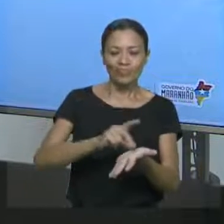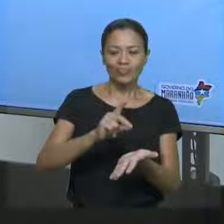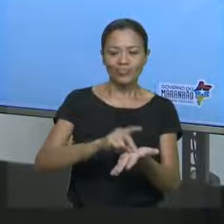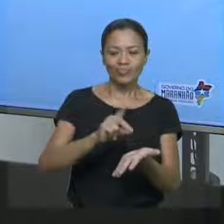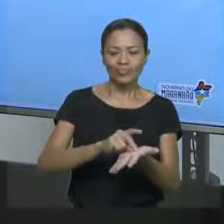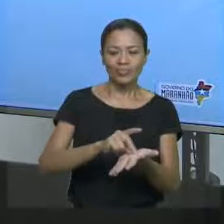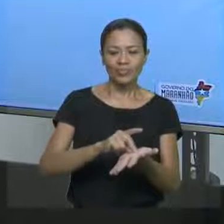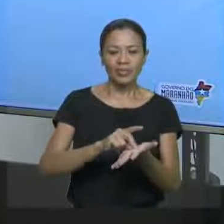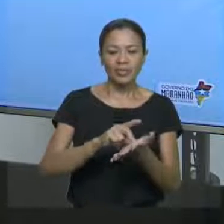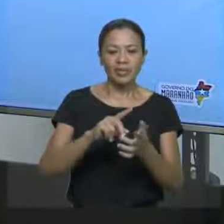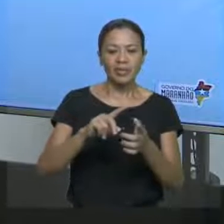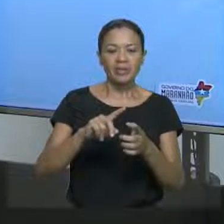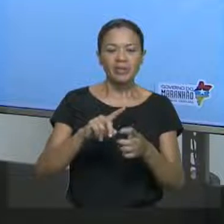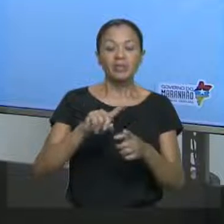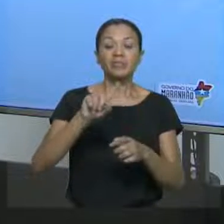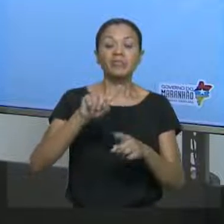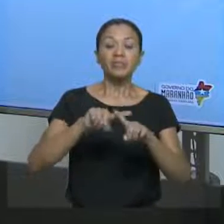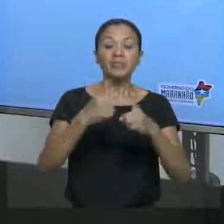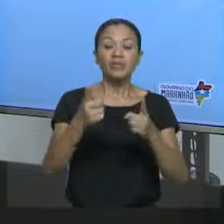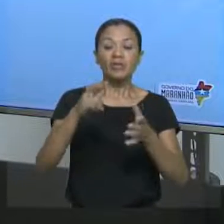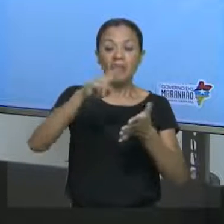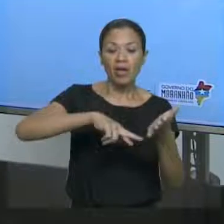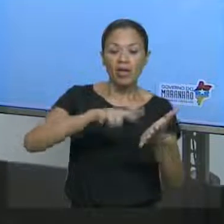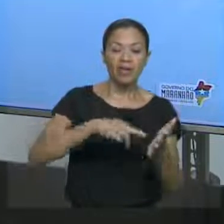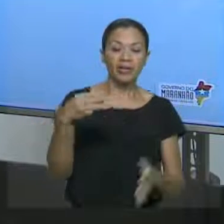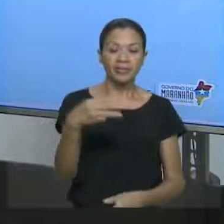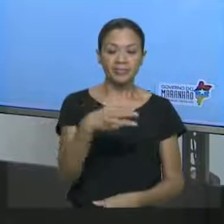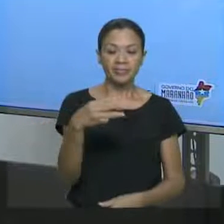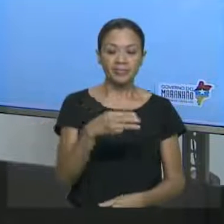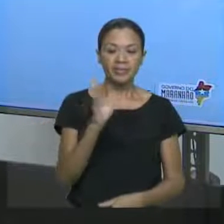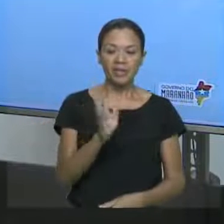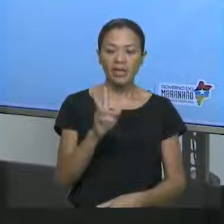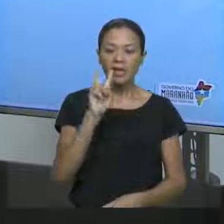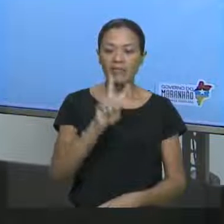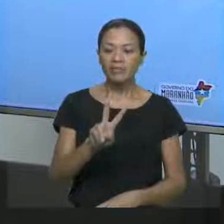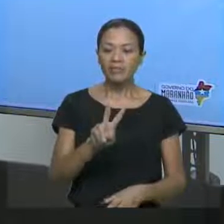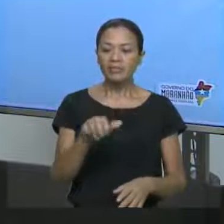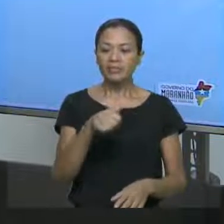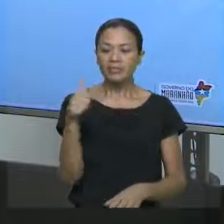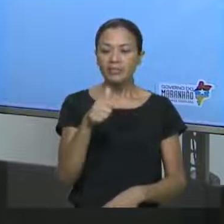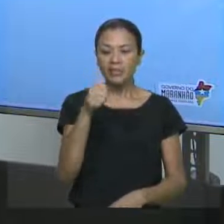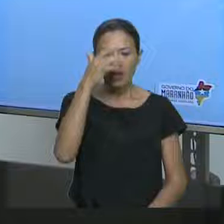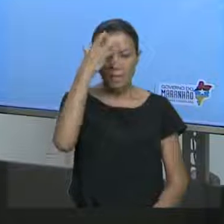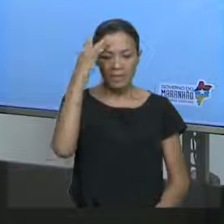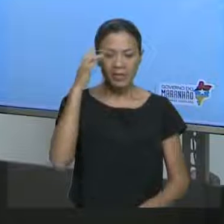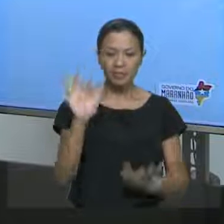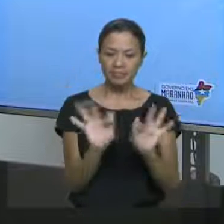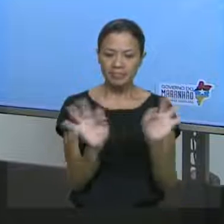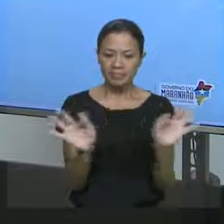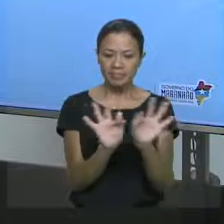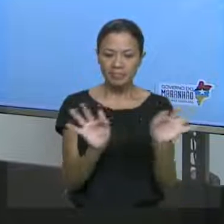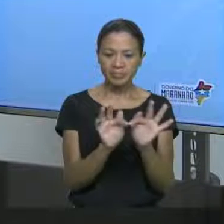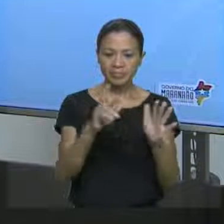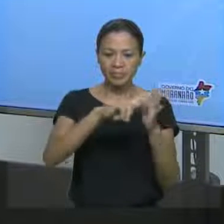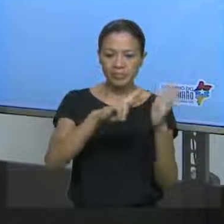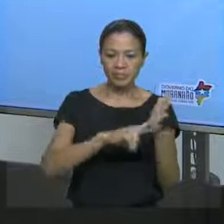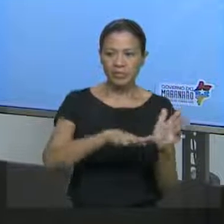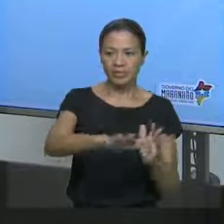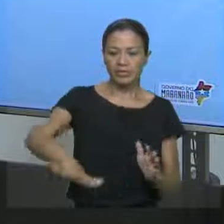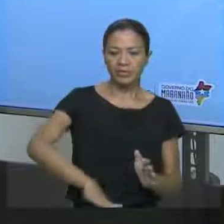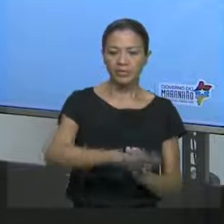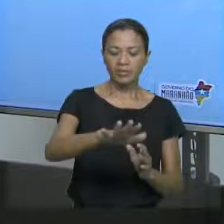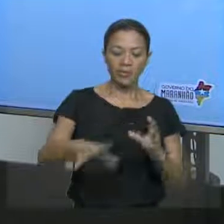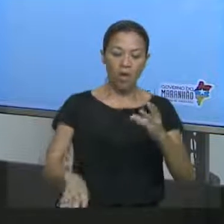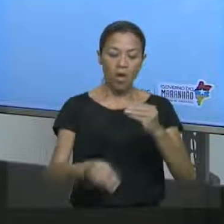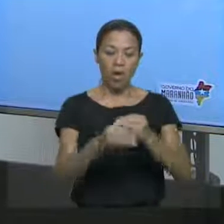afirmativa. Mais uma regra, uma terceira regra. Viram aí que nessa terceira pessoa do singular, a regra geral é você colocar um S.